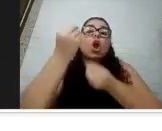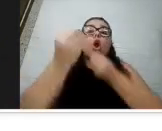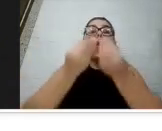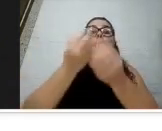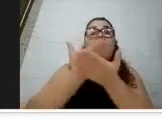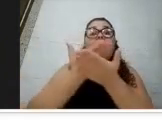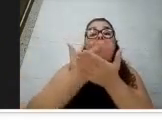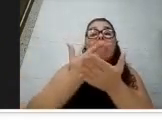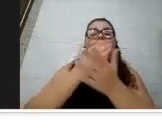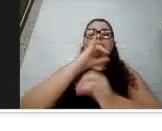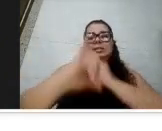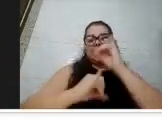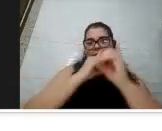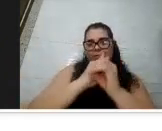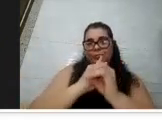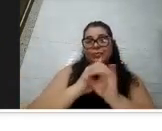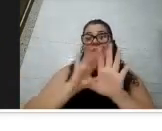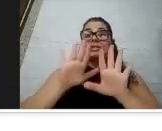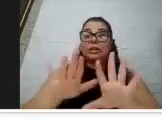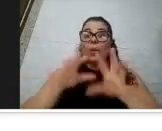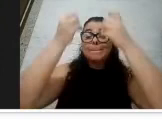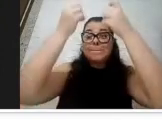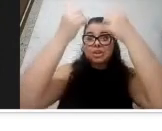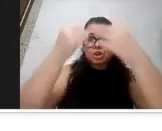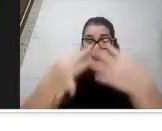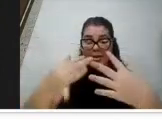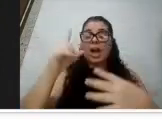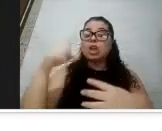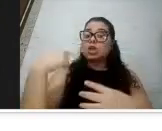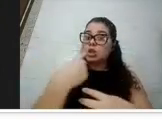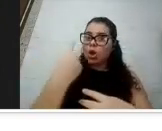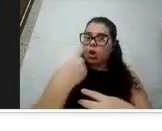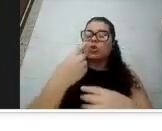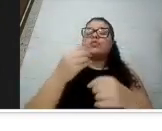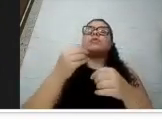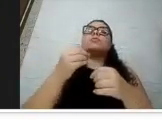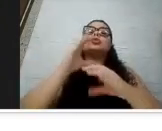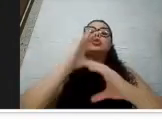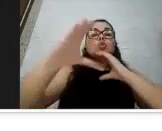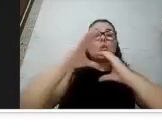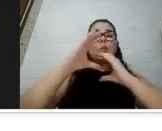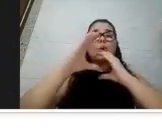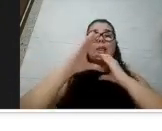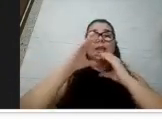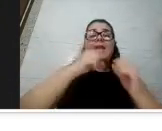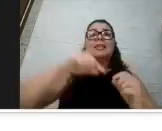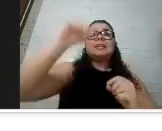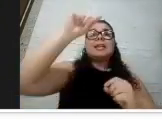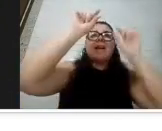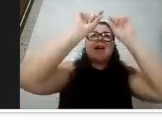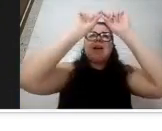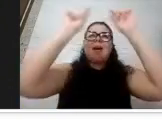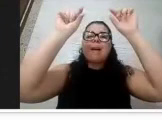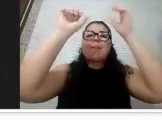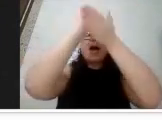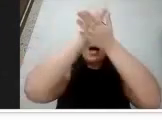explicar que nós vamos nos comunicar por essa aba que atividades, que aqui está em cima. No computador, você acessa